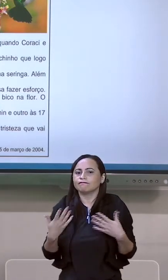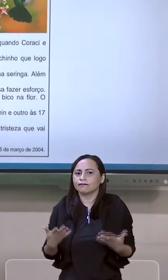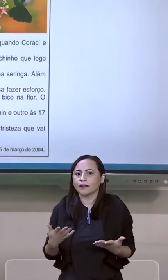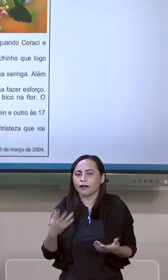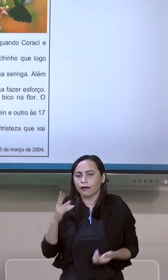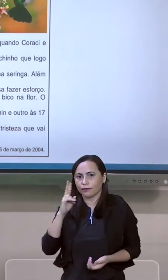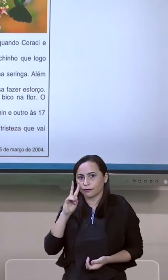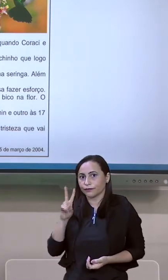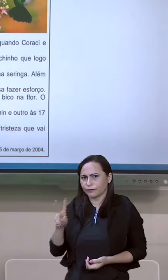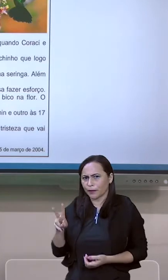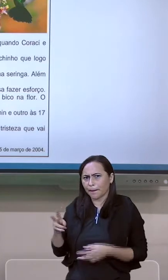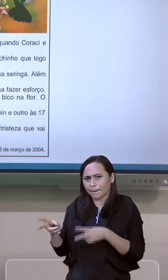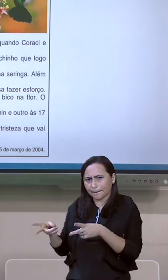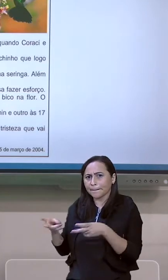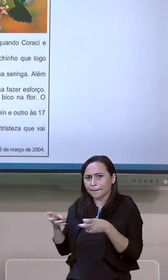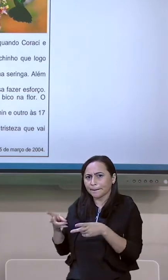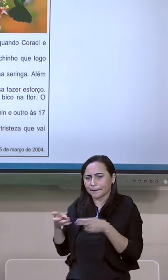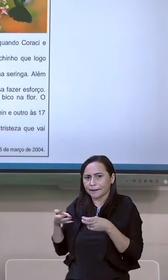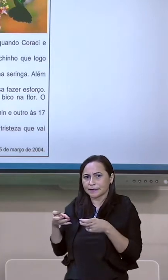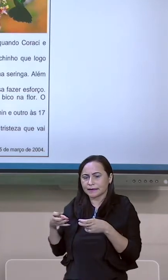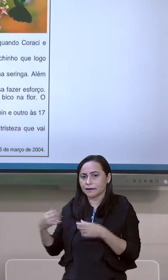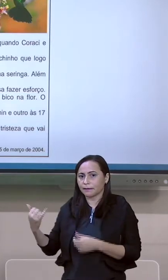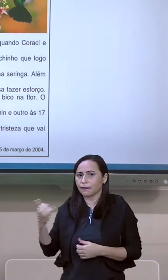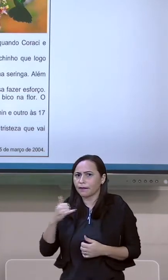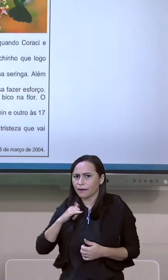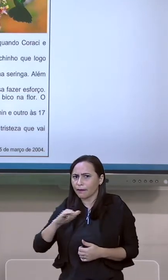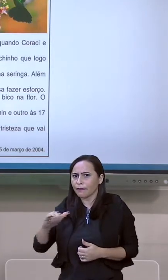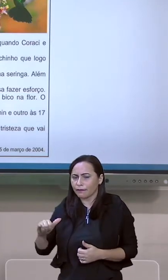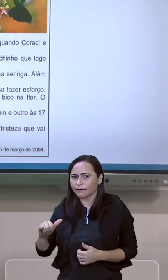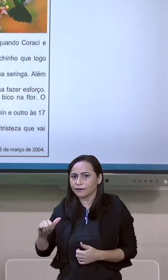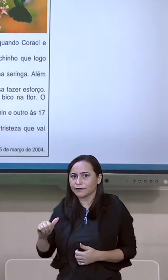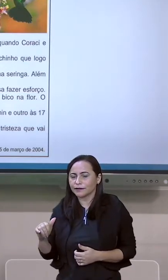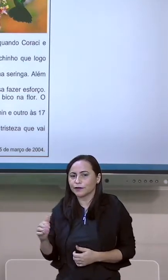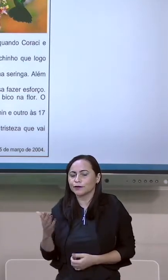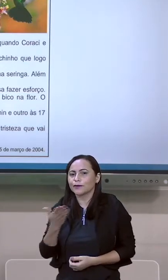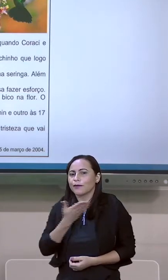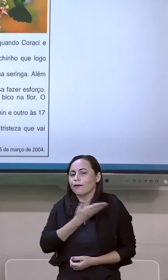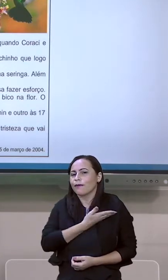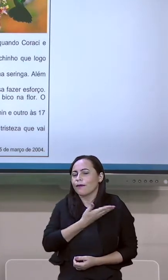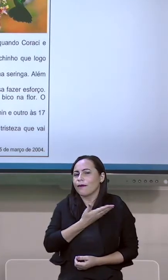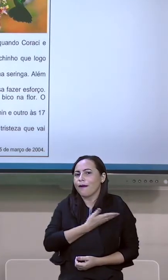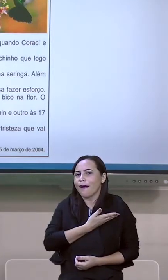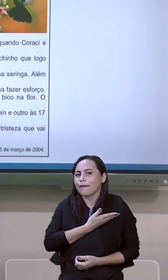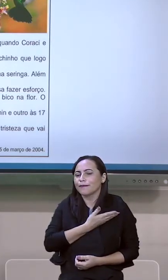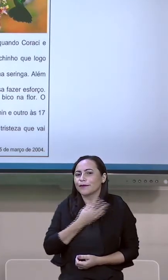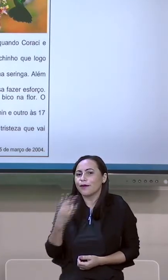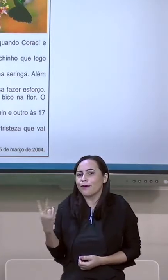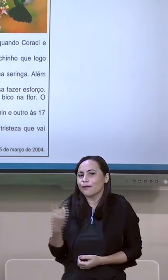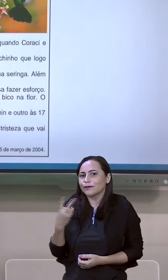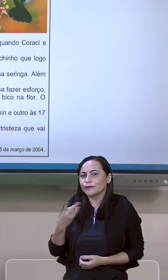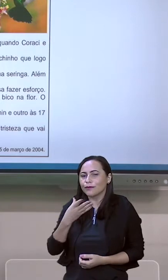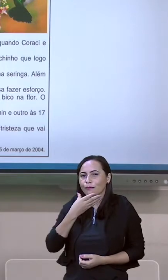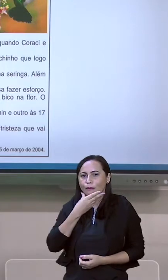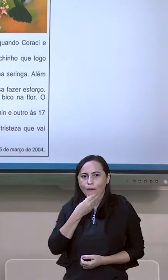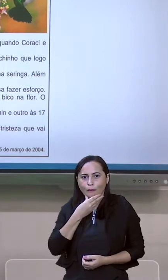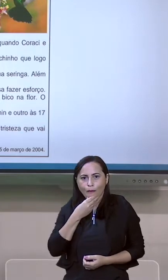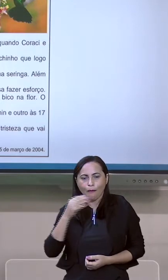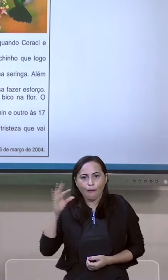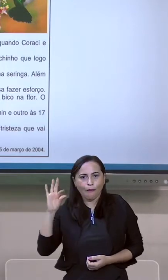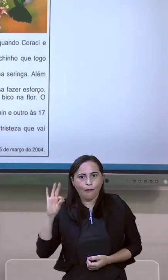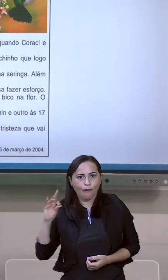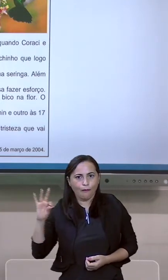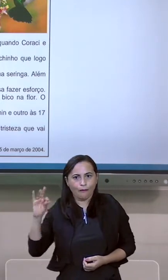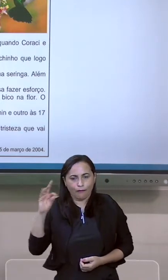gente, veja essa notícia que saiu aqui dessa amizade tão inusitada, tão inesperada